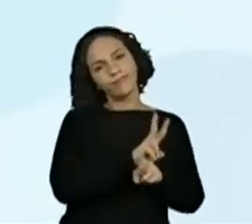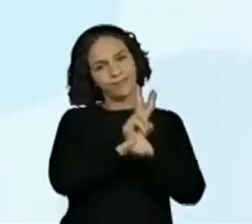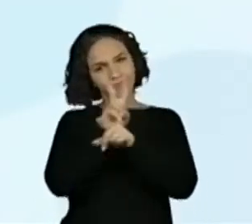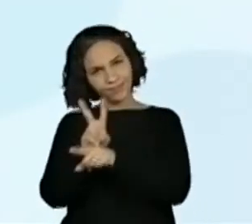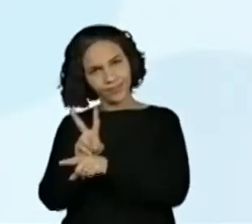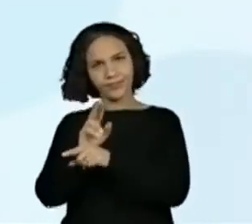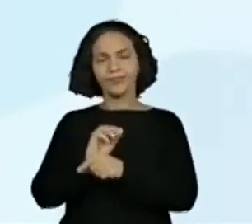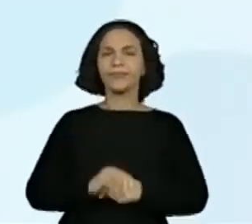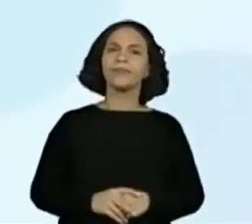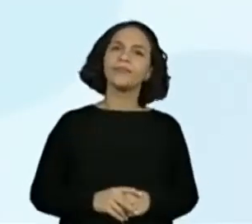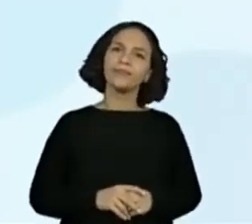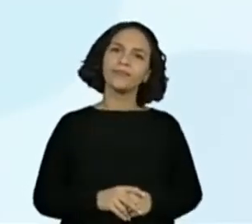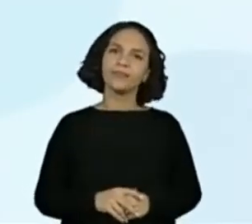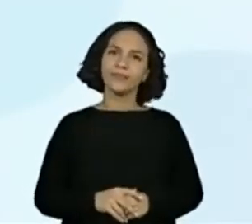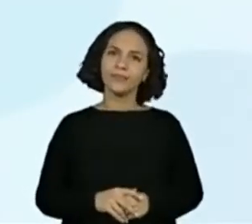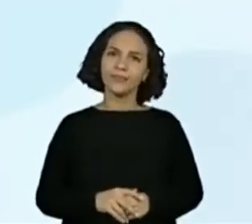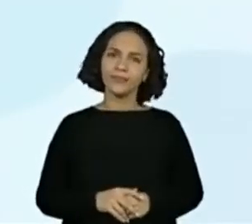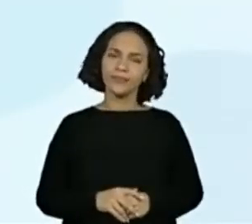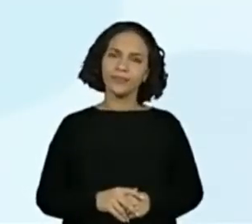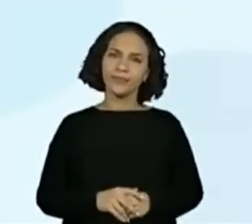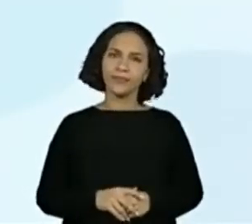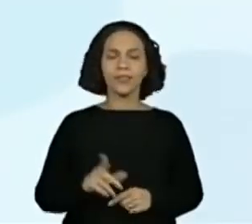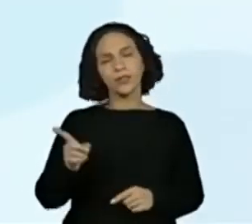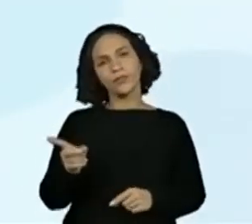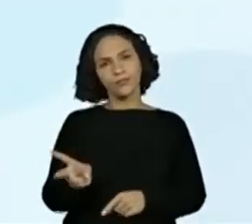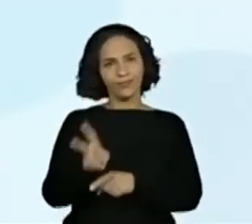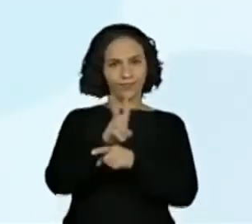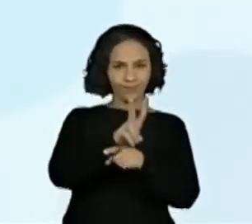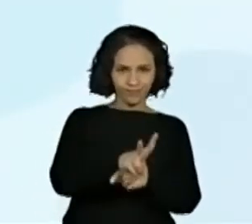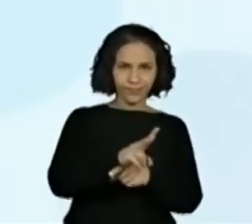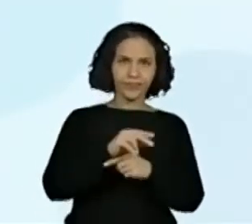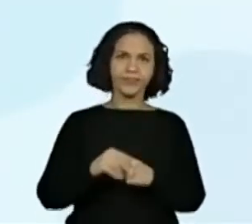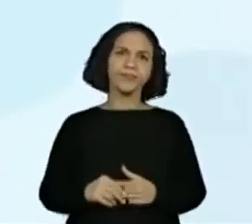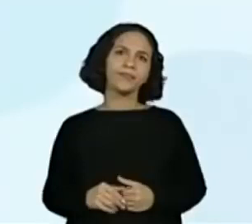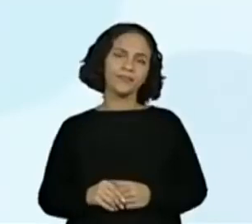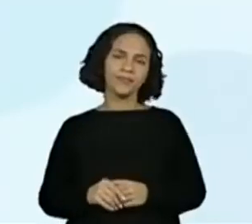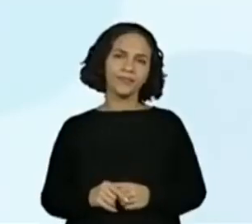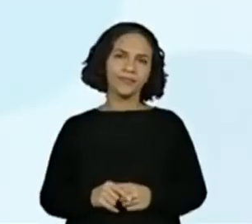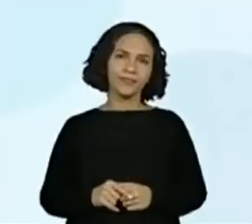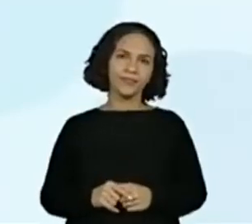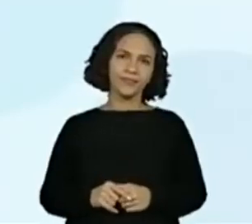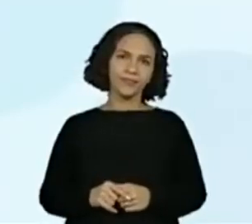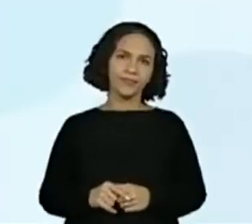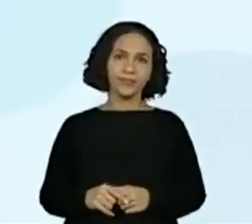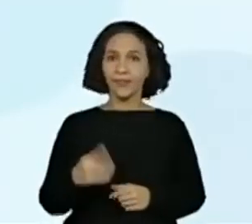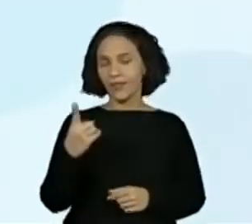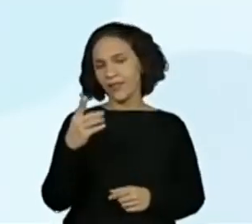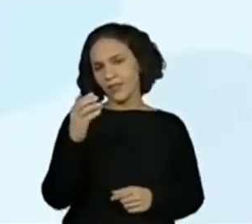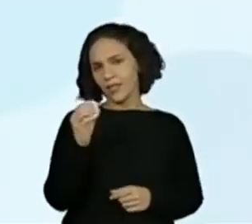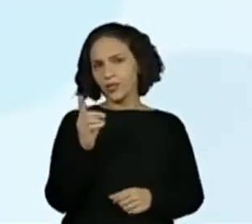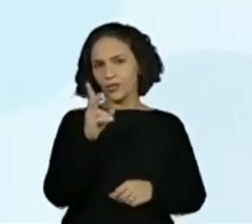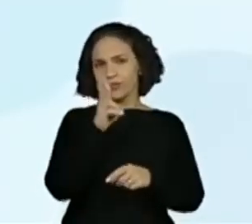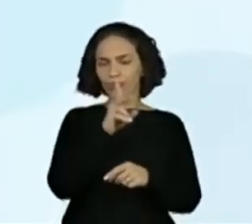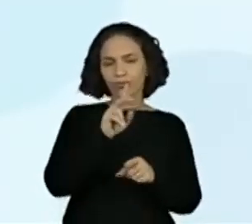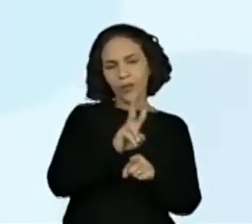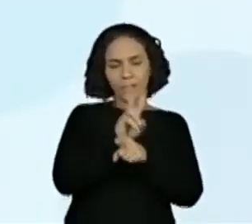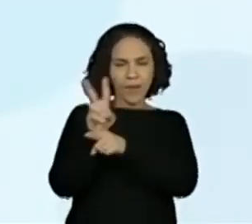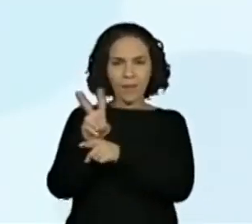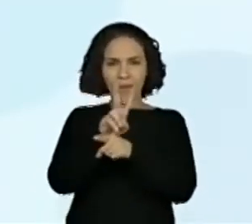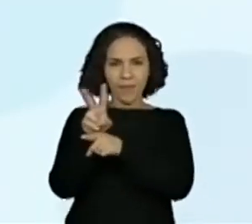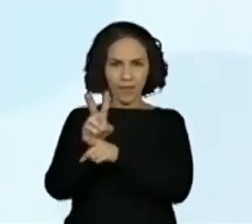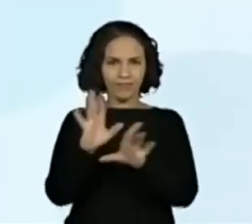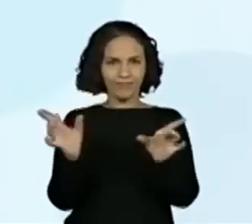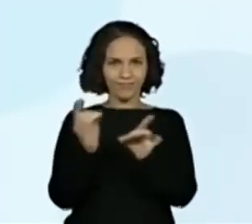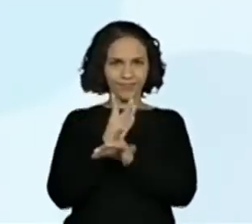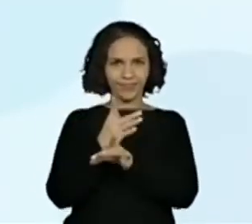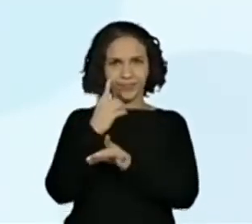óbvio, zerado, ok? Então, a gente vai emprestar aqui. Vai virar 10. Esse vai virar 1. E esse 10 agora vai emprestar